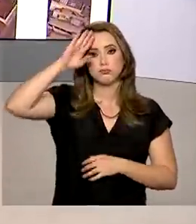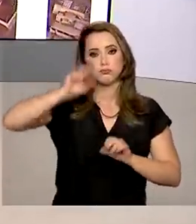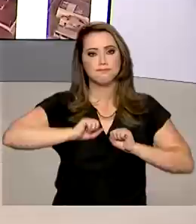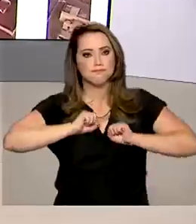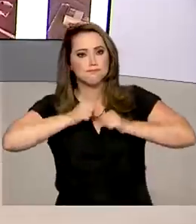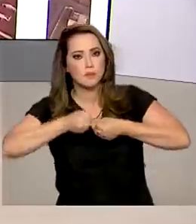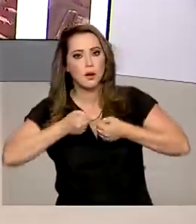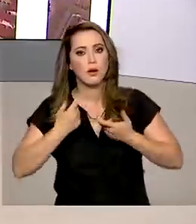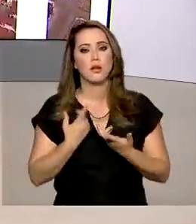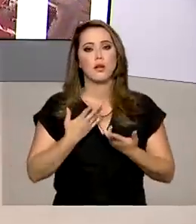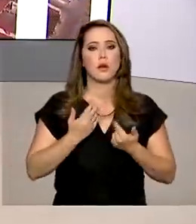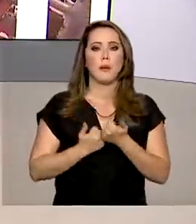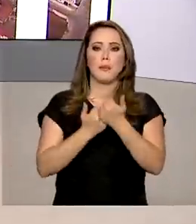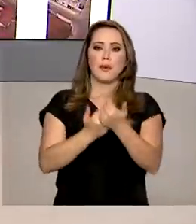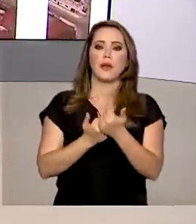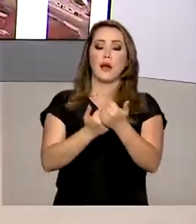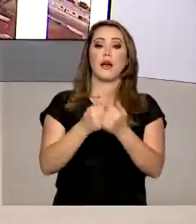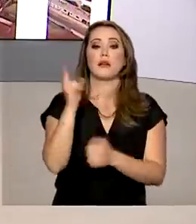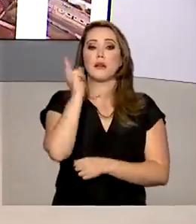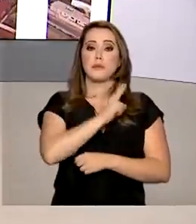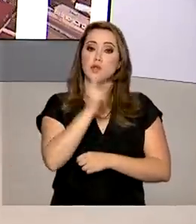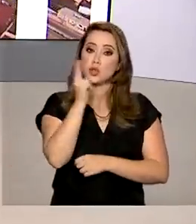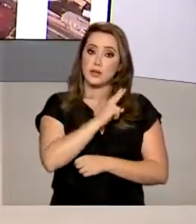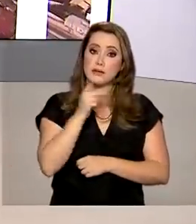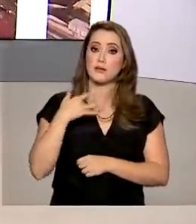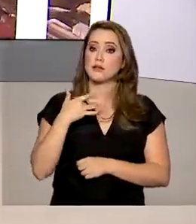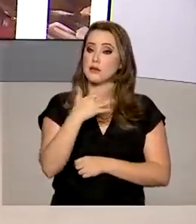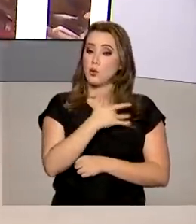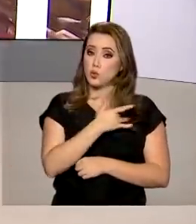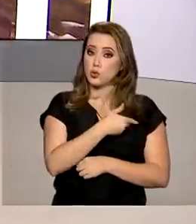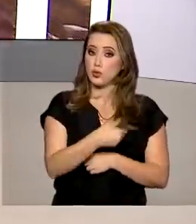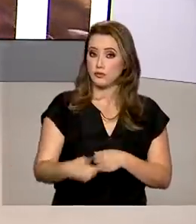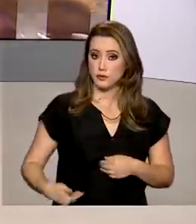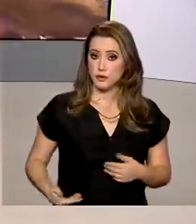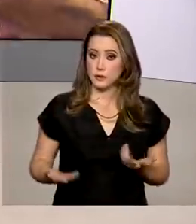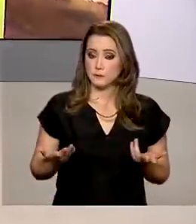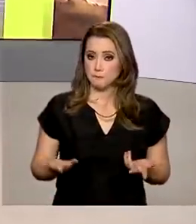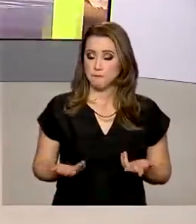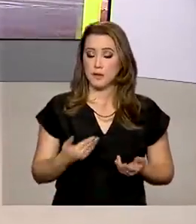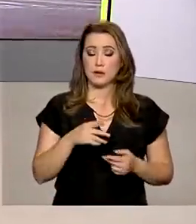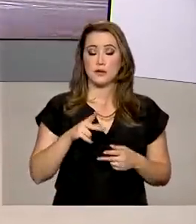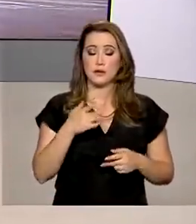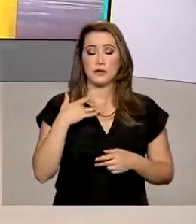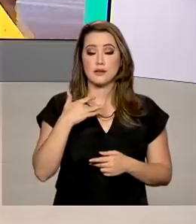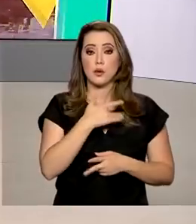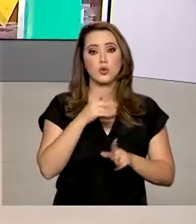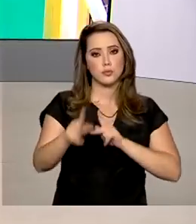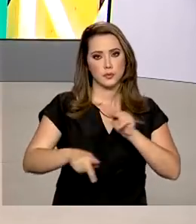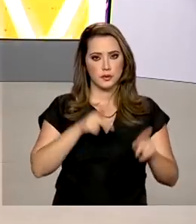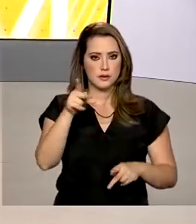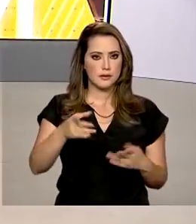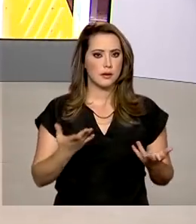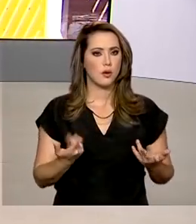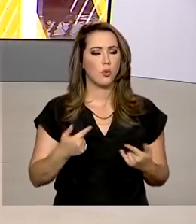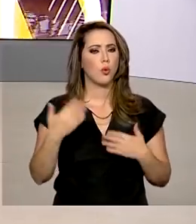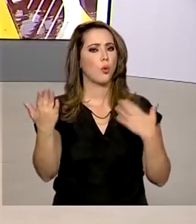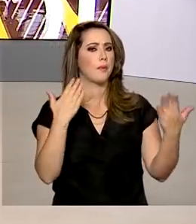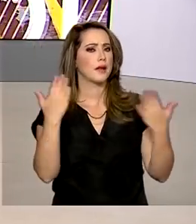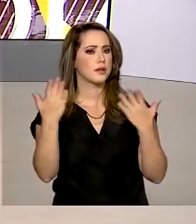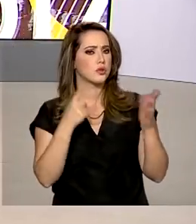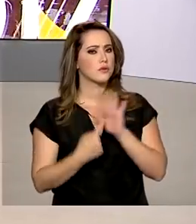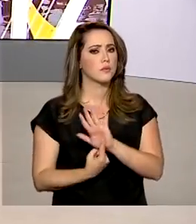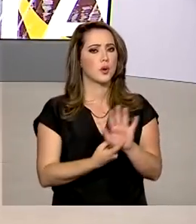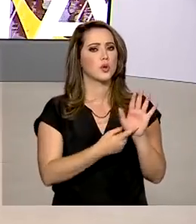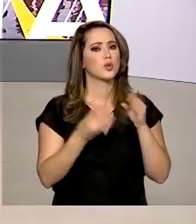ajudar no combate à emergência de saúde pública. Um balanço divulgado esta semana pelo Ministério da Defesa mostra a mobilização dos